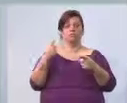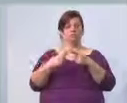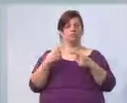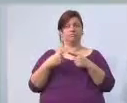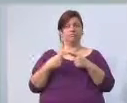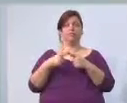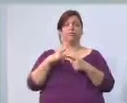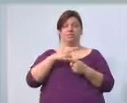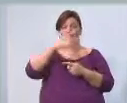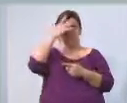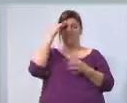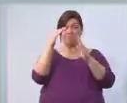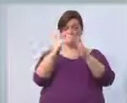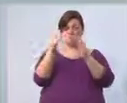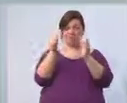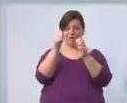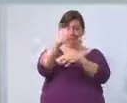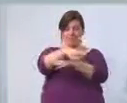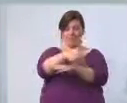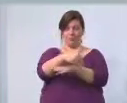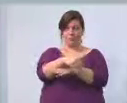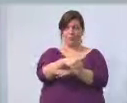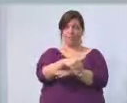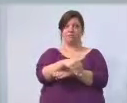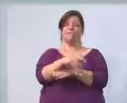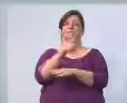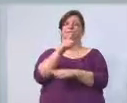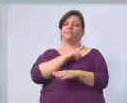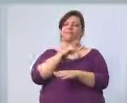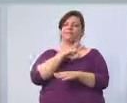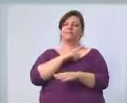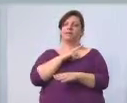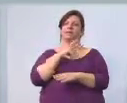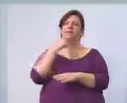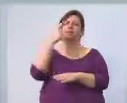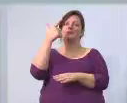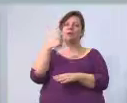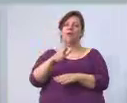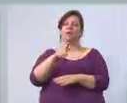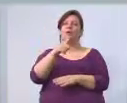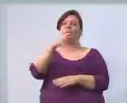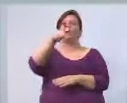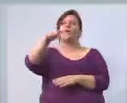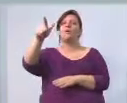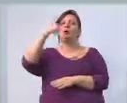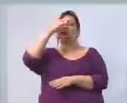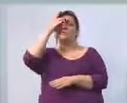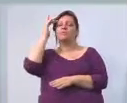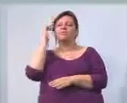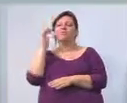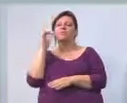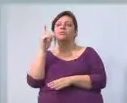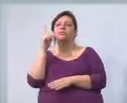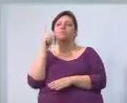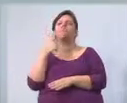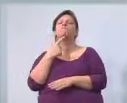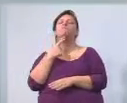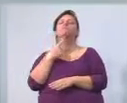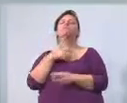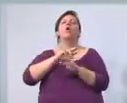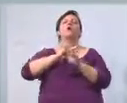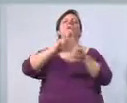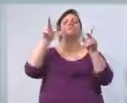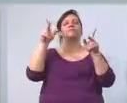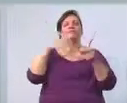pessoas que são moradores de rua, estão se infiltrando algumas outras pessoas com outras intenções. se